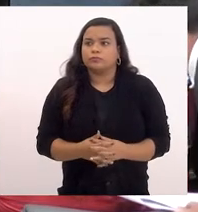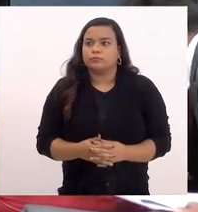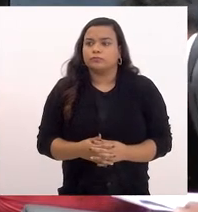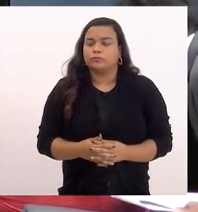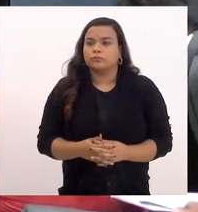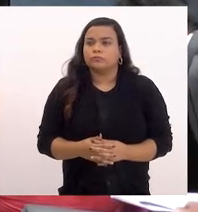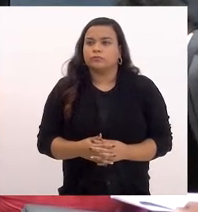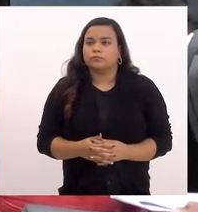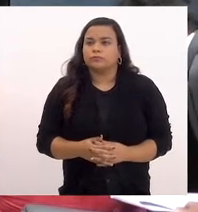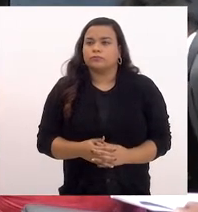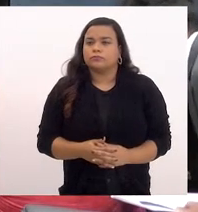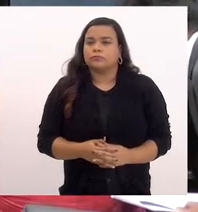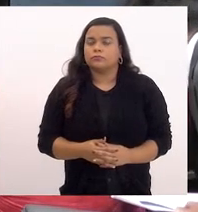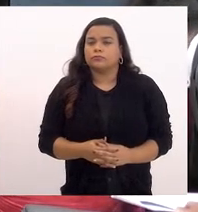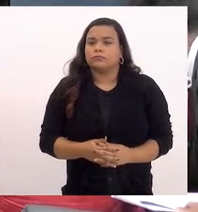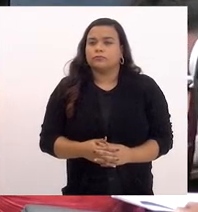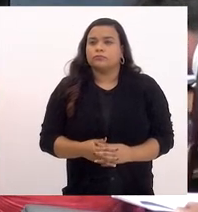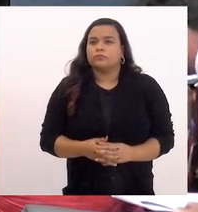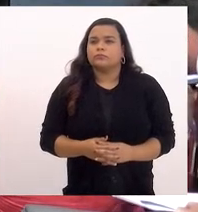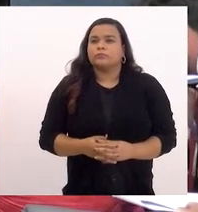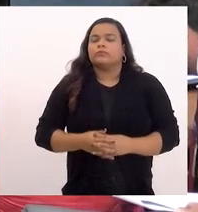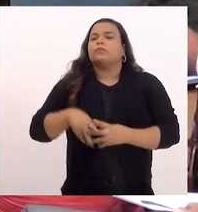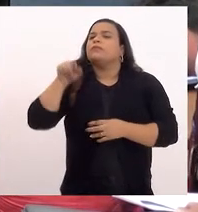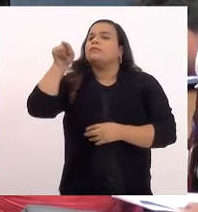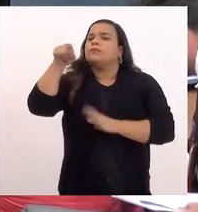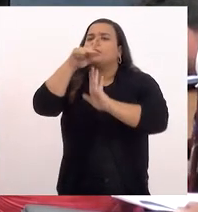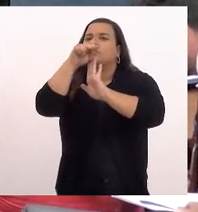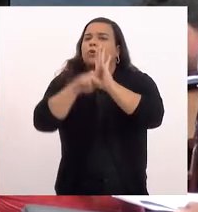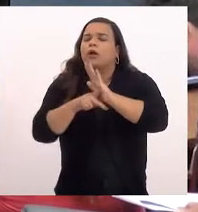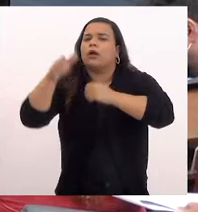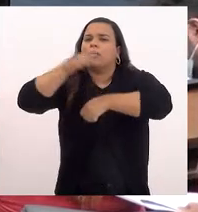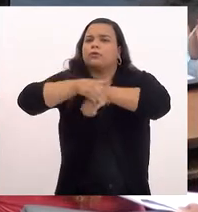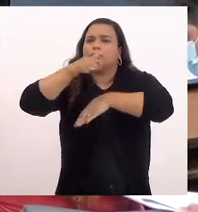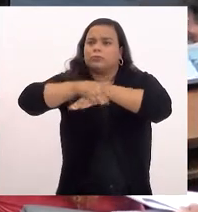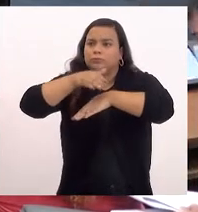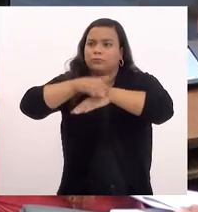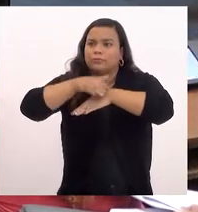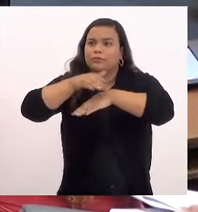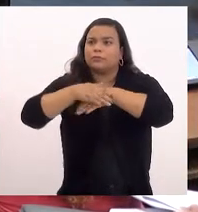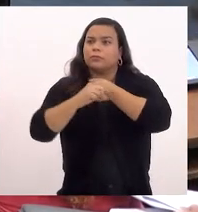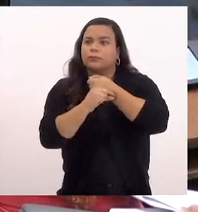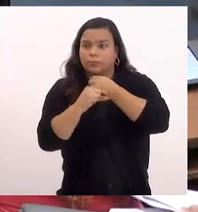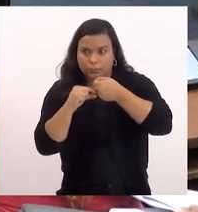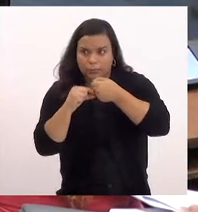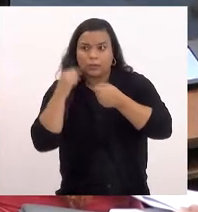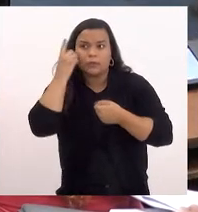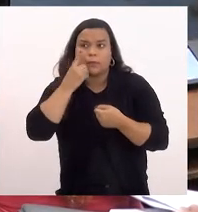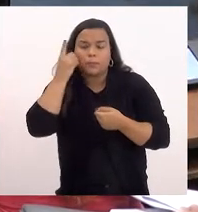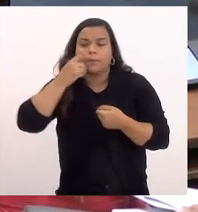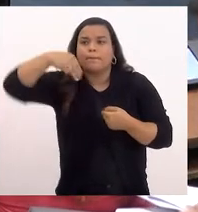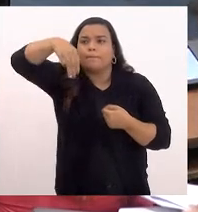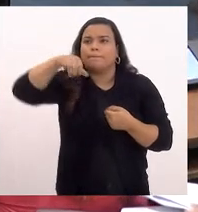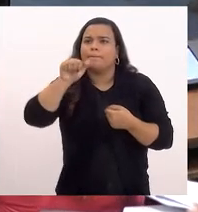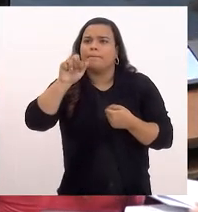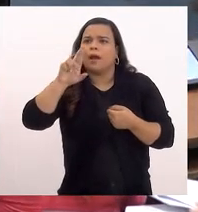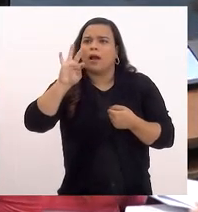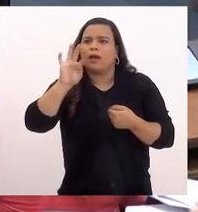21. De autoria da deputada Marta Rocha, que eu imagino que também